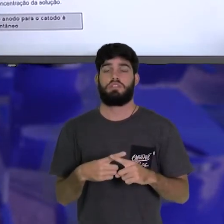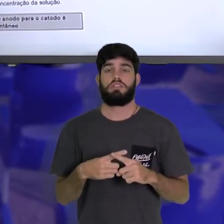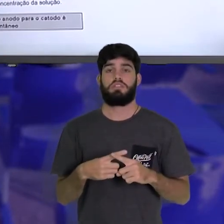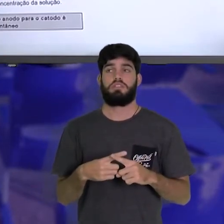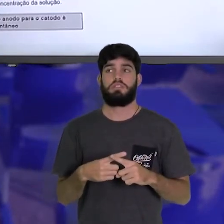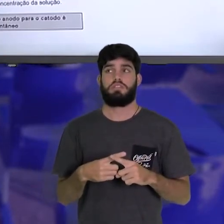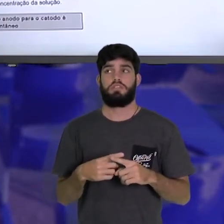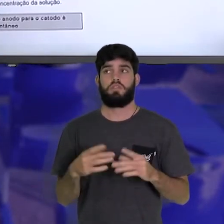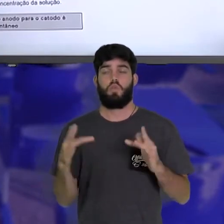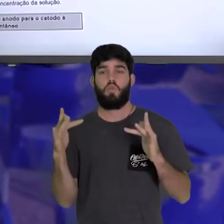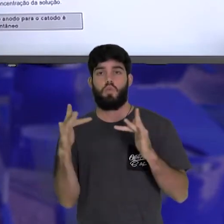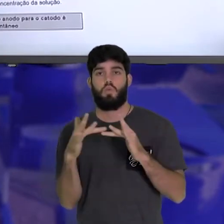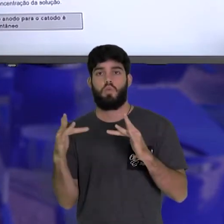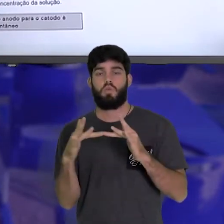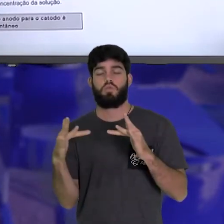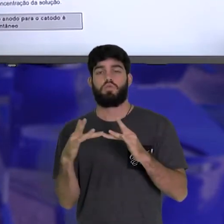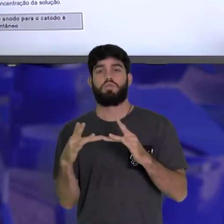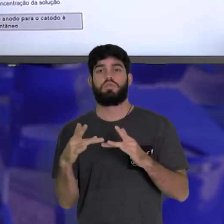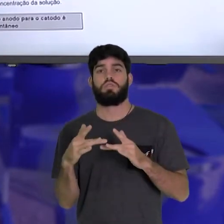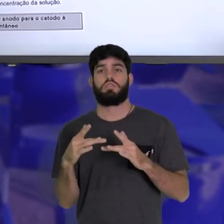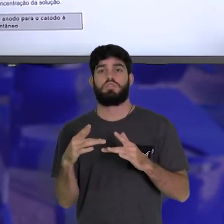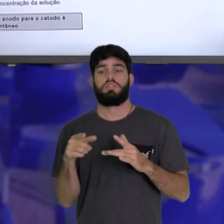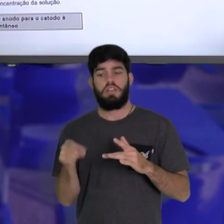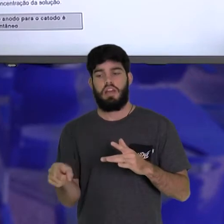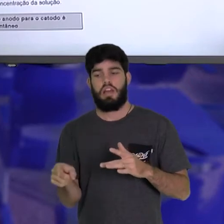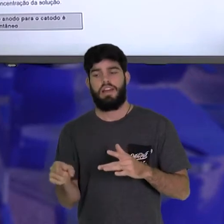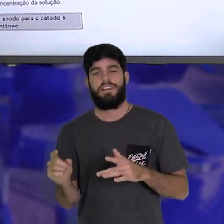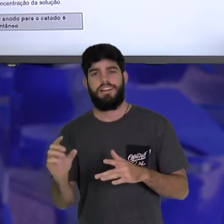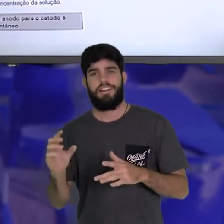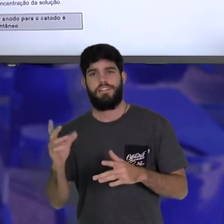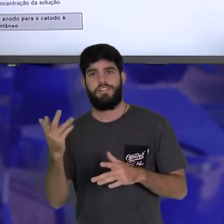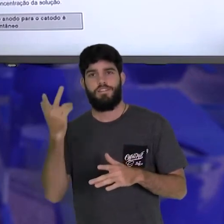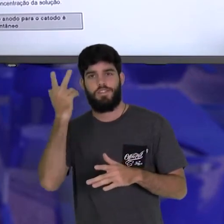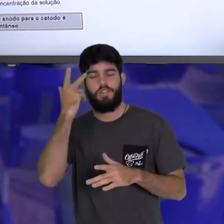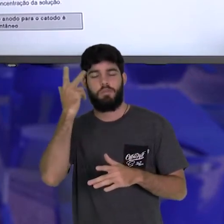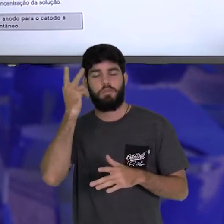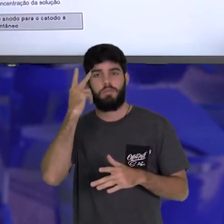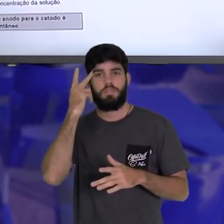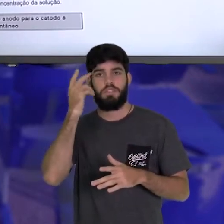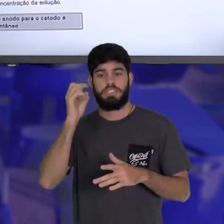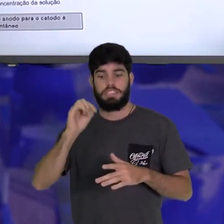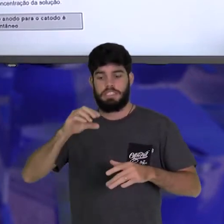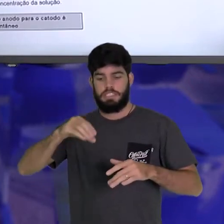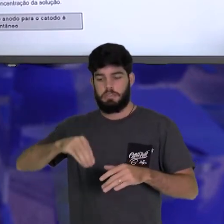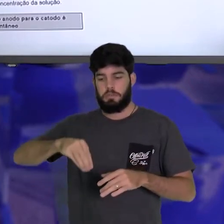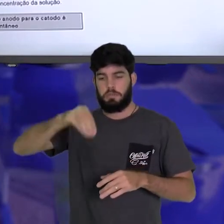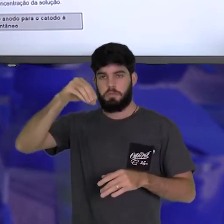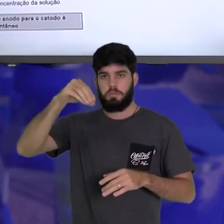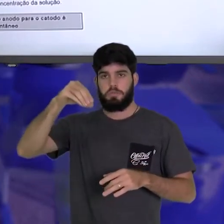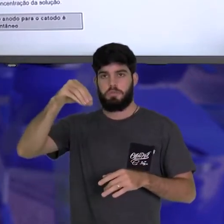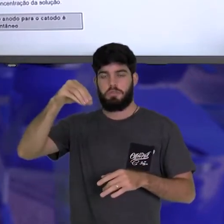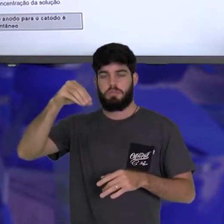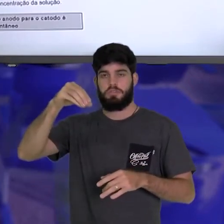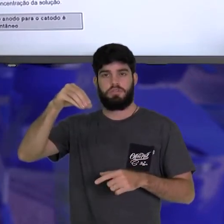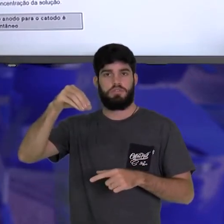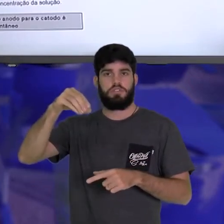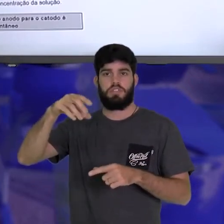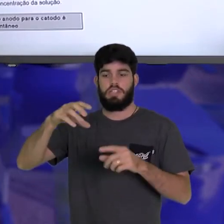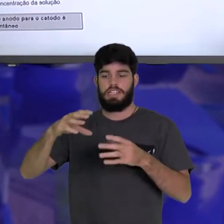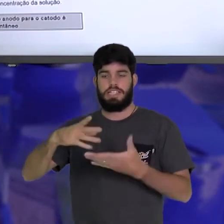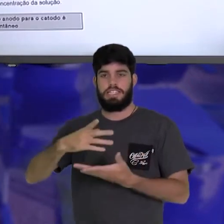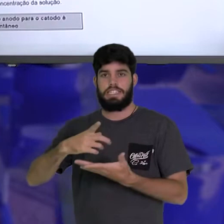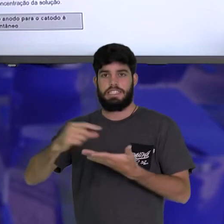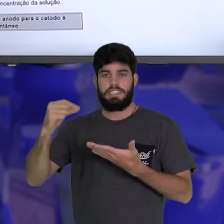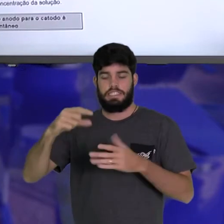contrato aqui com o eletrólito, a pilha funciona. Então, se você levanta a ponte salina, ela sai